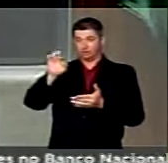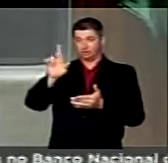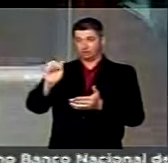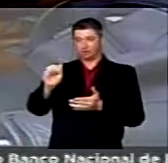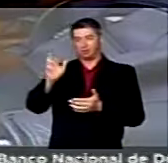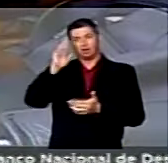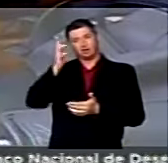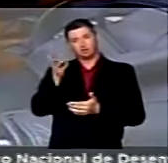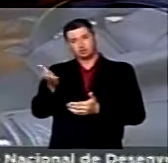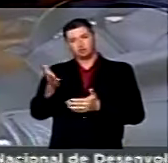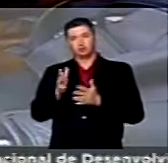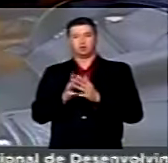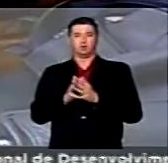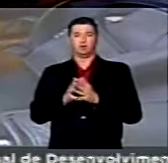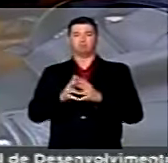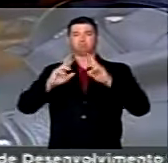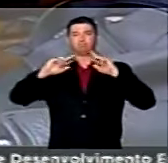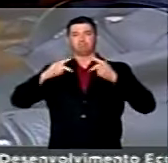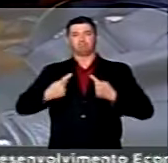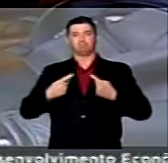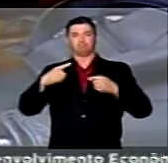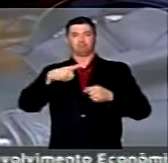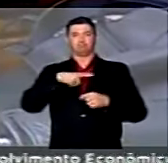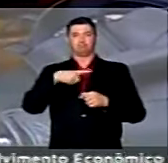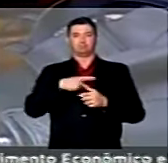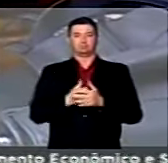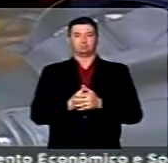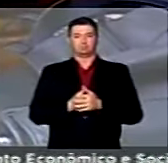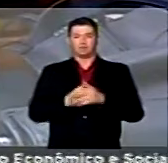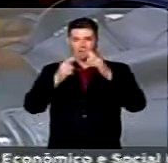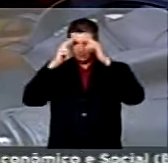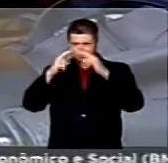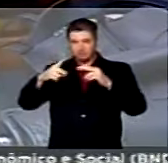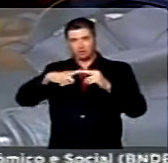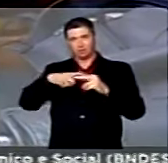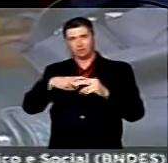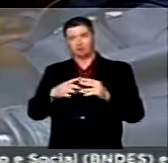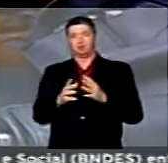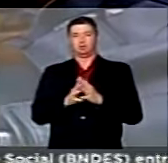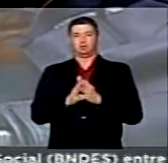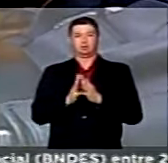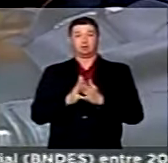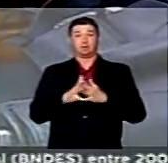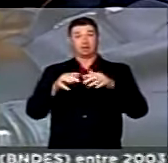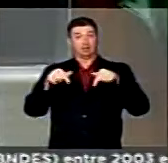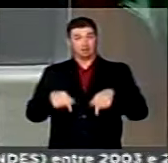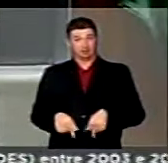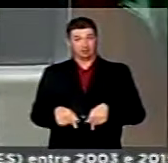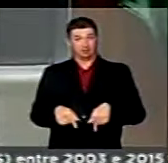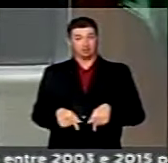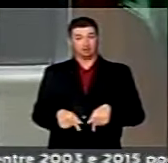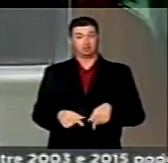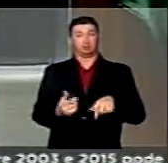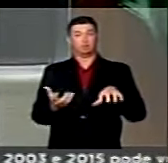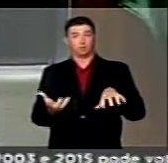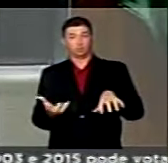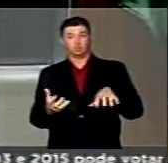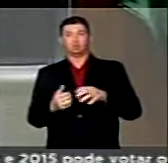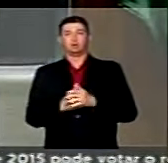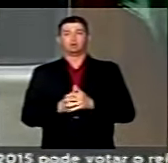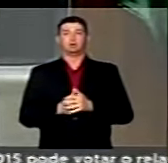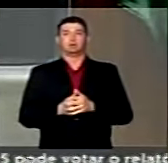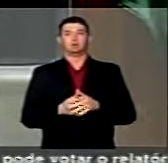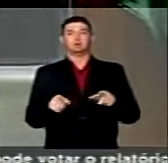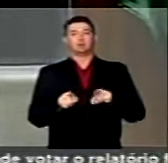vossa excelência é reconhecida, respeitada, aqui, nesse parlamento